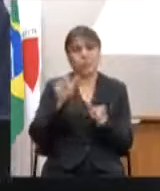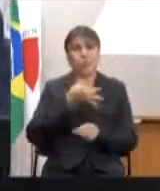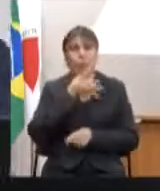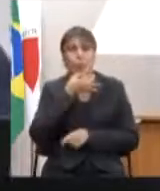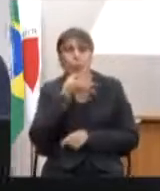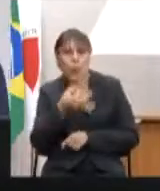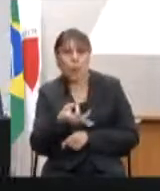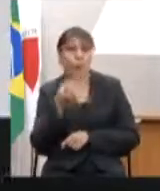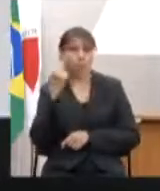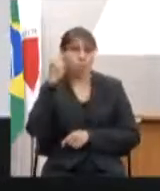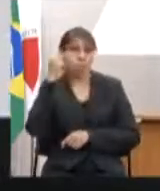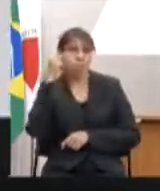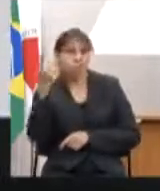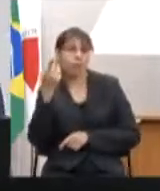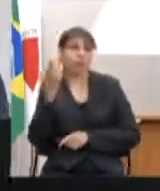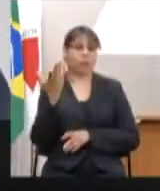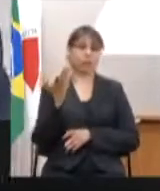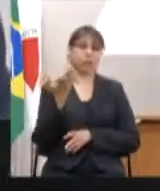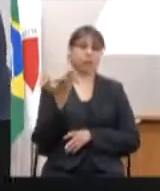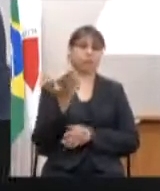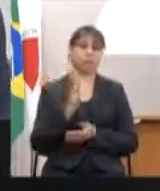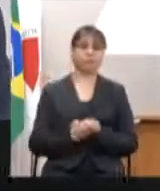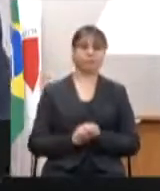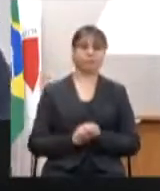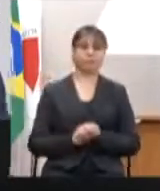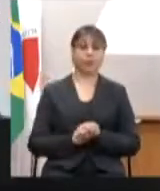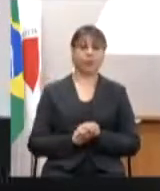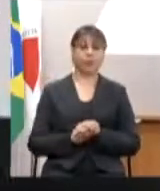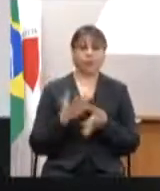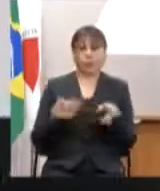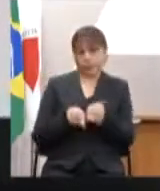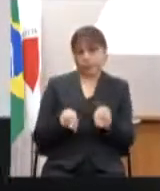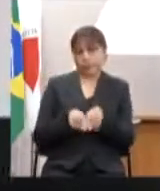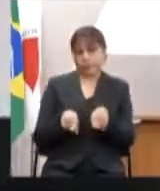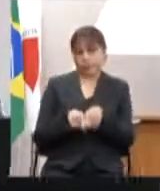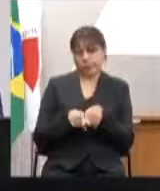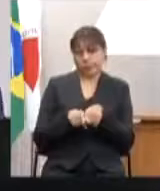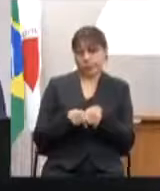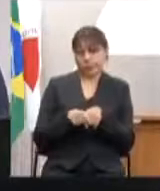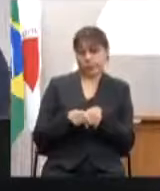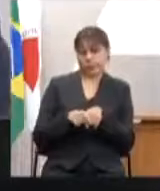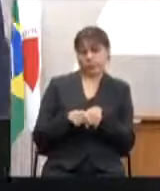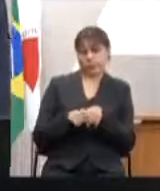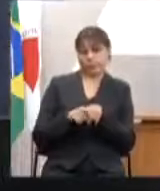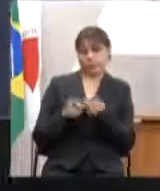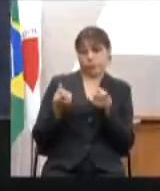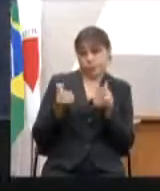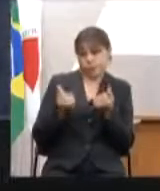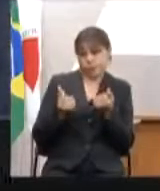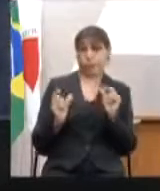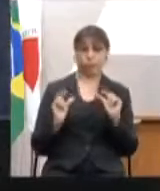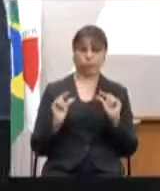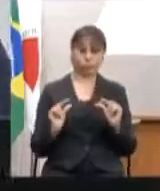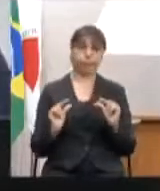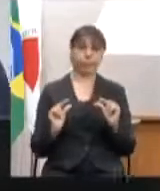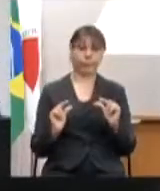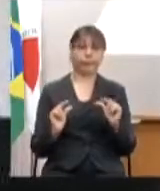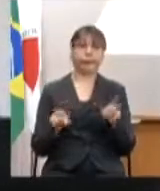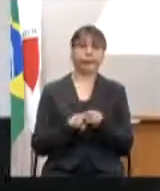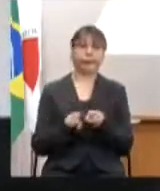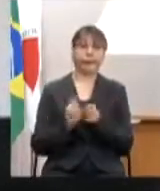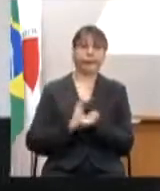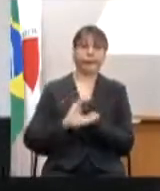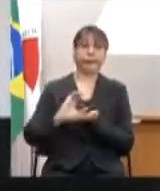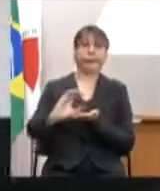suas ideias de emendas populares, e se não bastasse o valor ser pouco, infelizmente, o pagamento